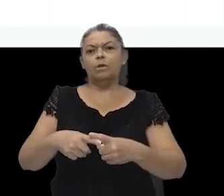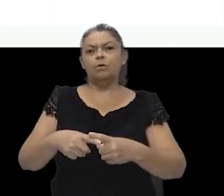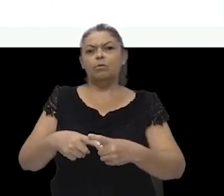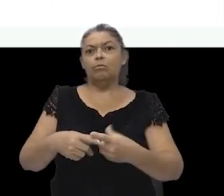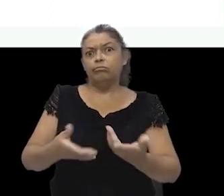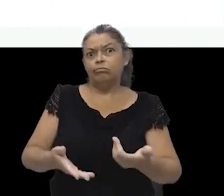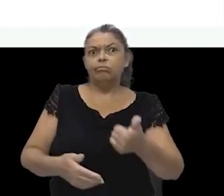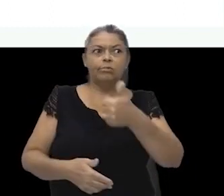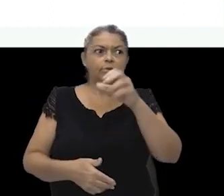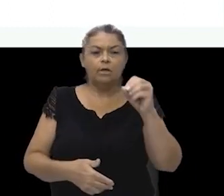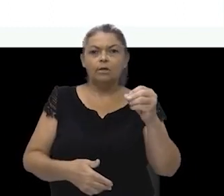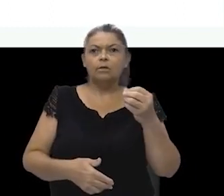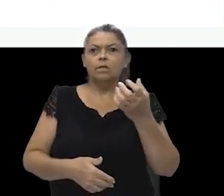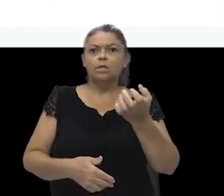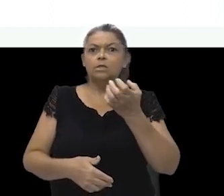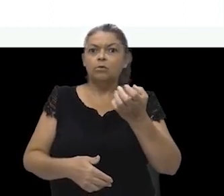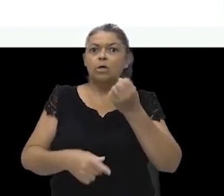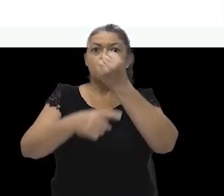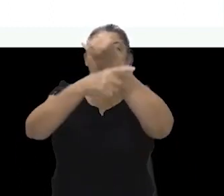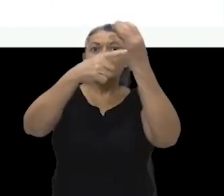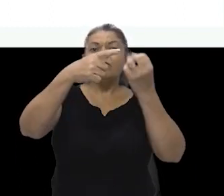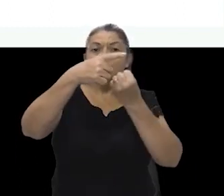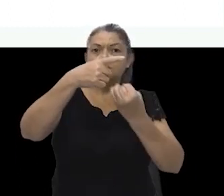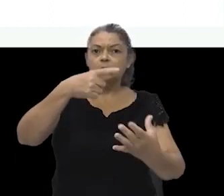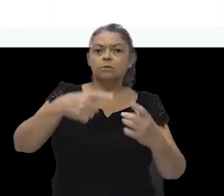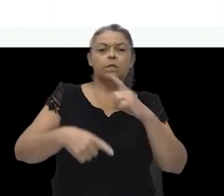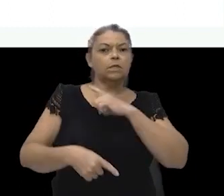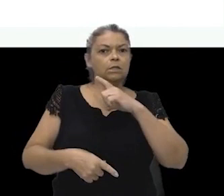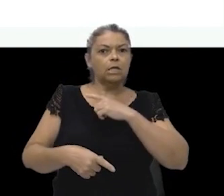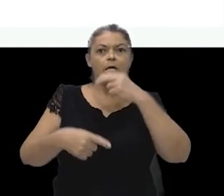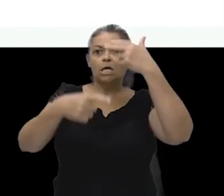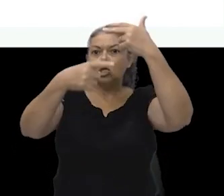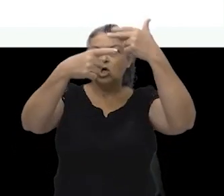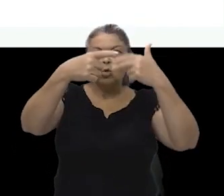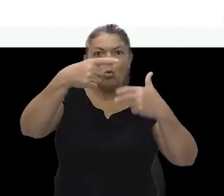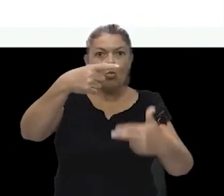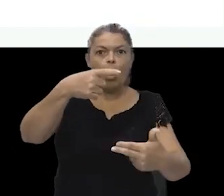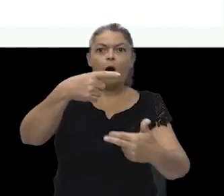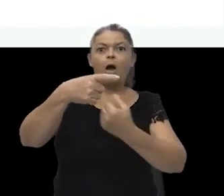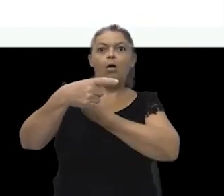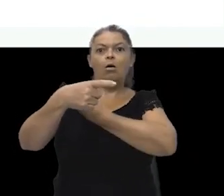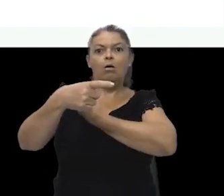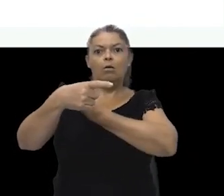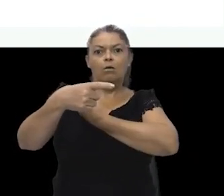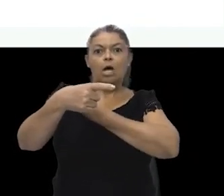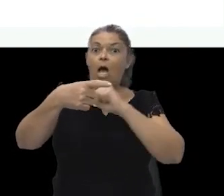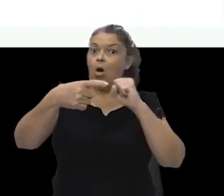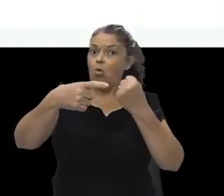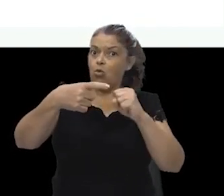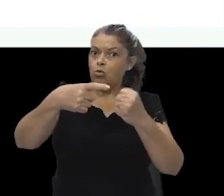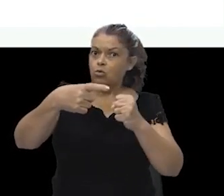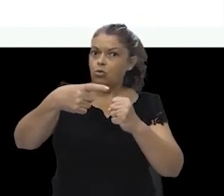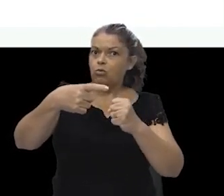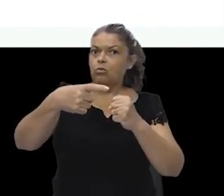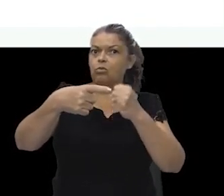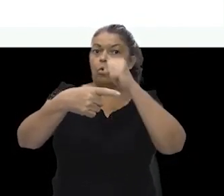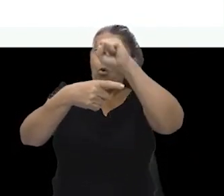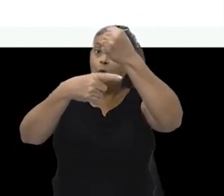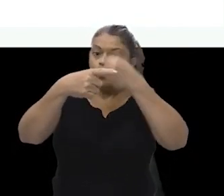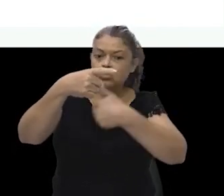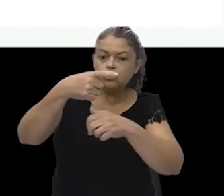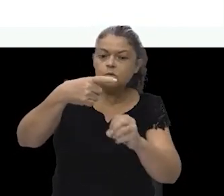fração equivalente, ou seja, que tem o mesmo valor numérico a 8 décimos, cujo